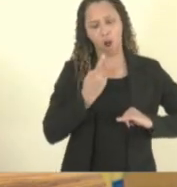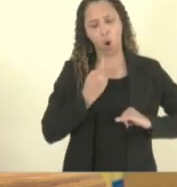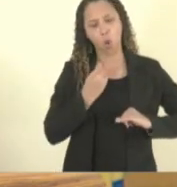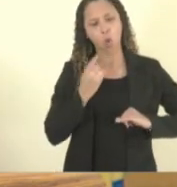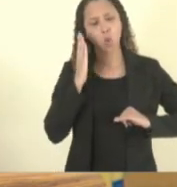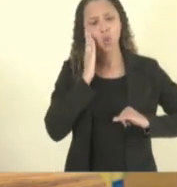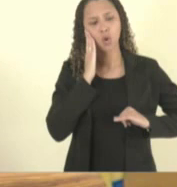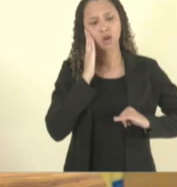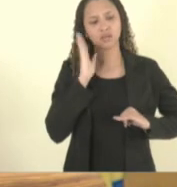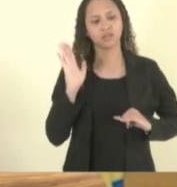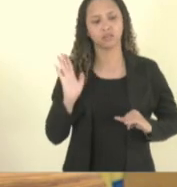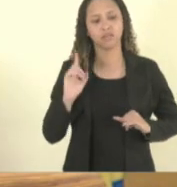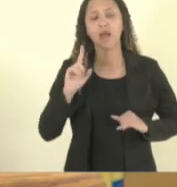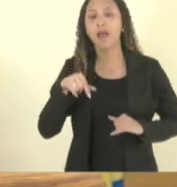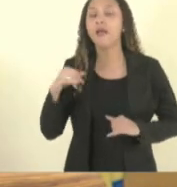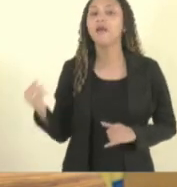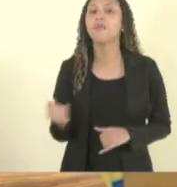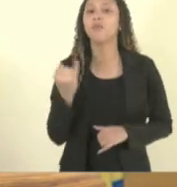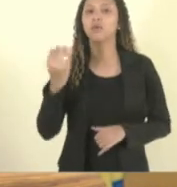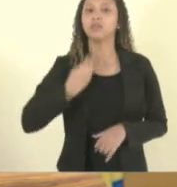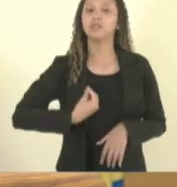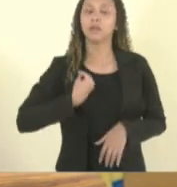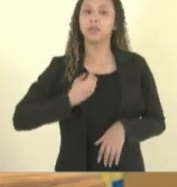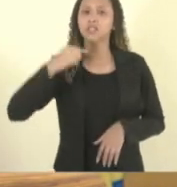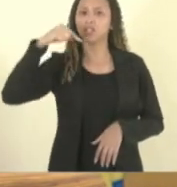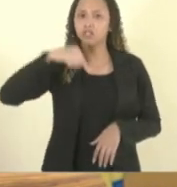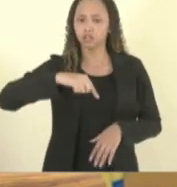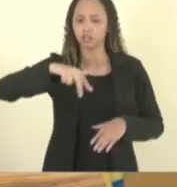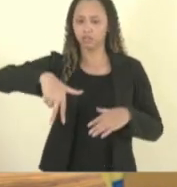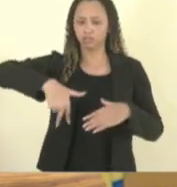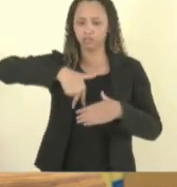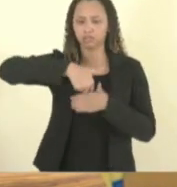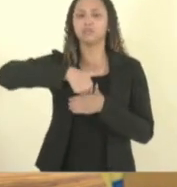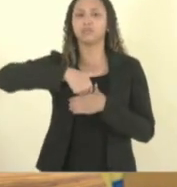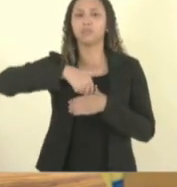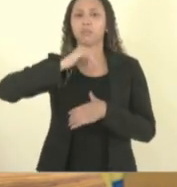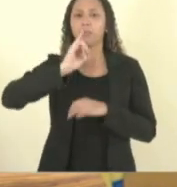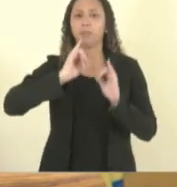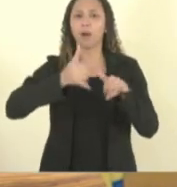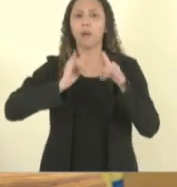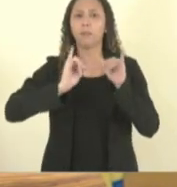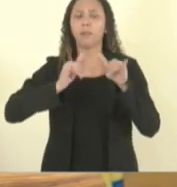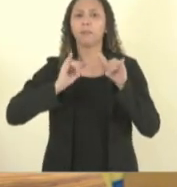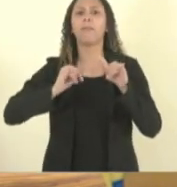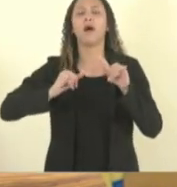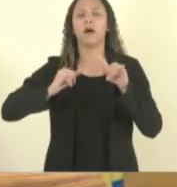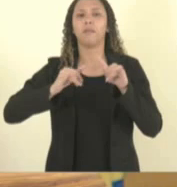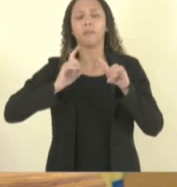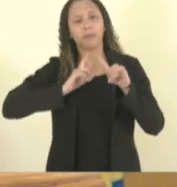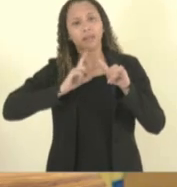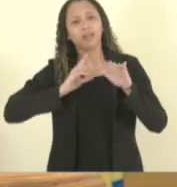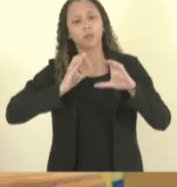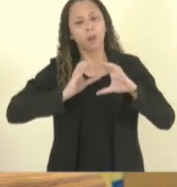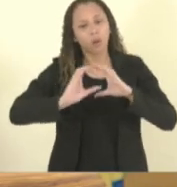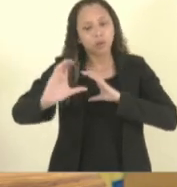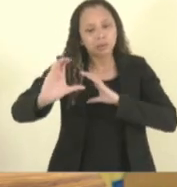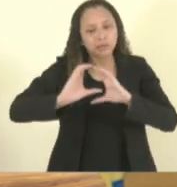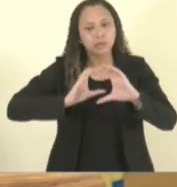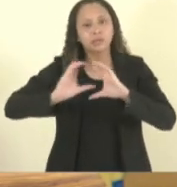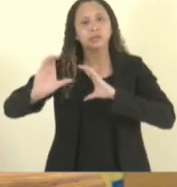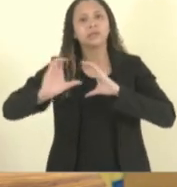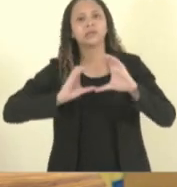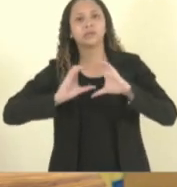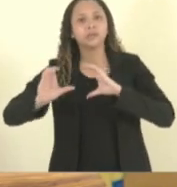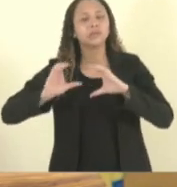termos uma comunicação, uma evolução, que é através dessas conversas que a